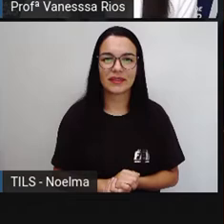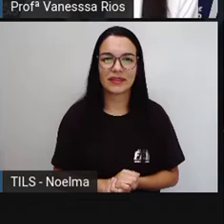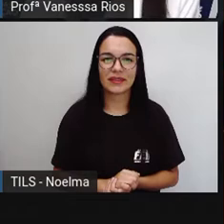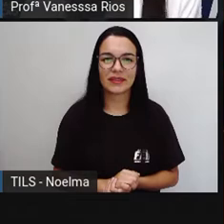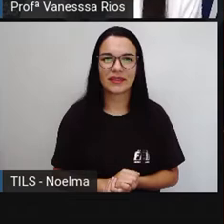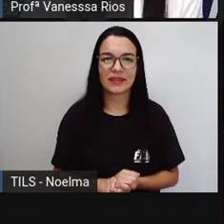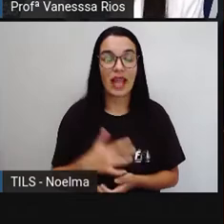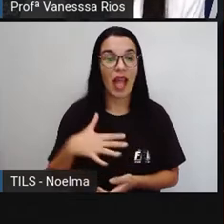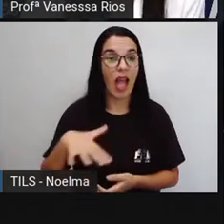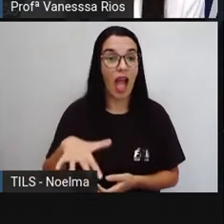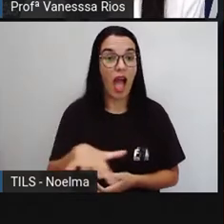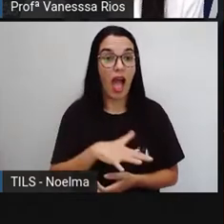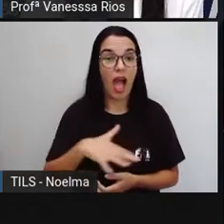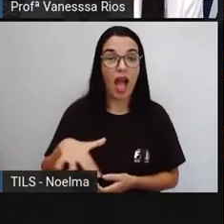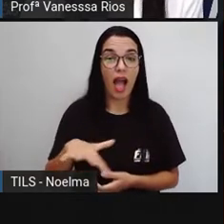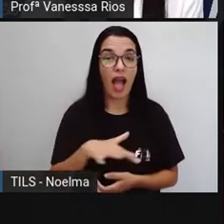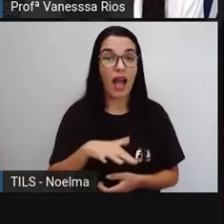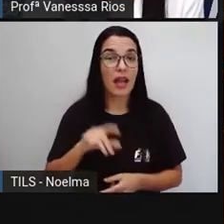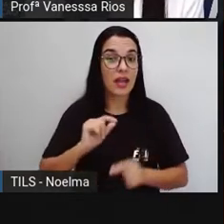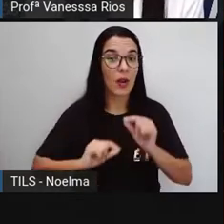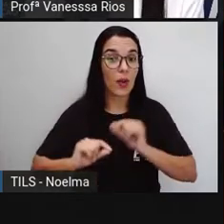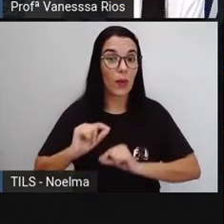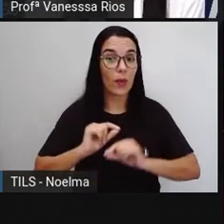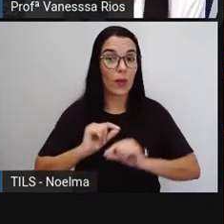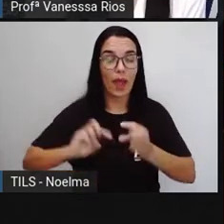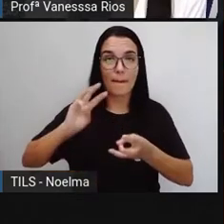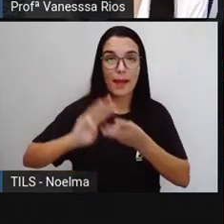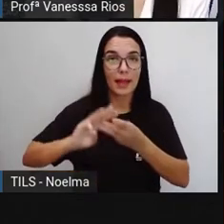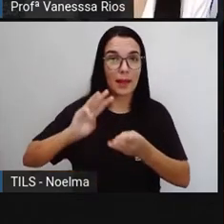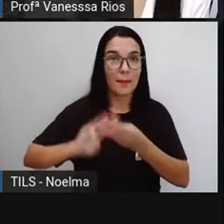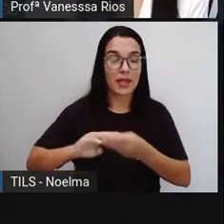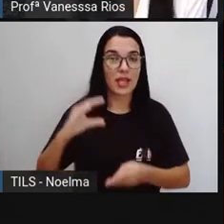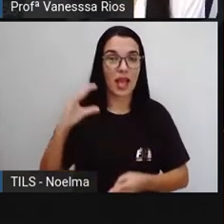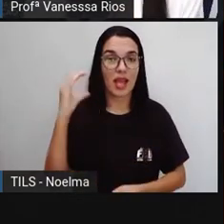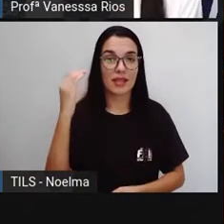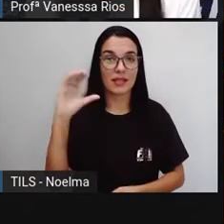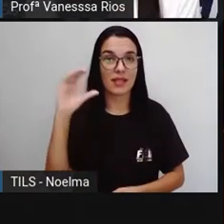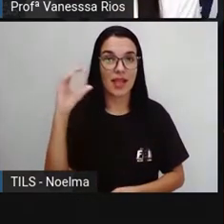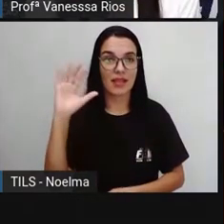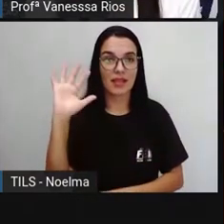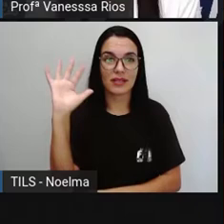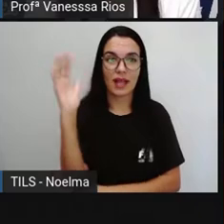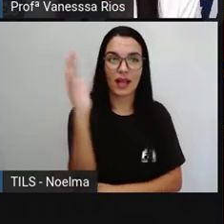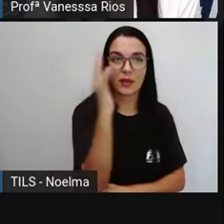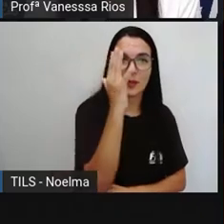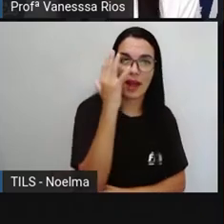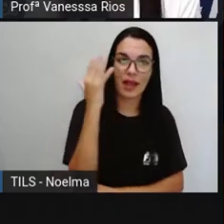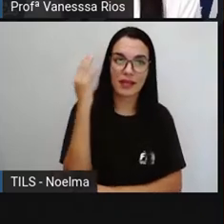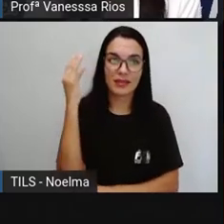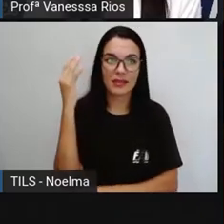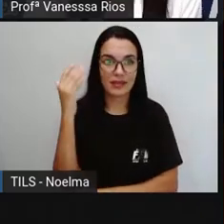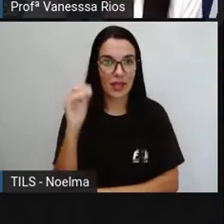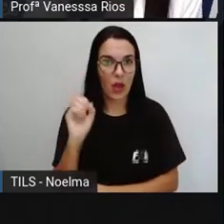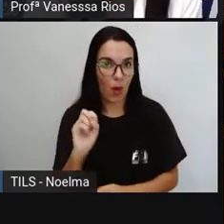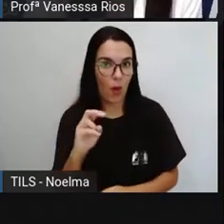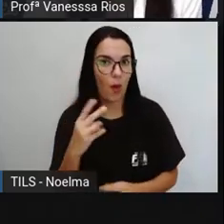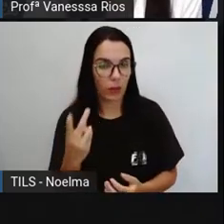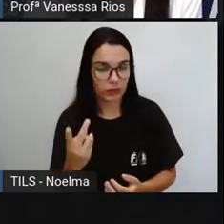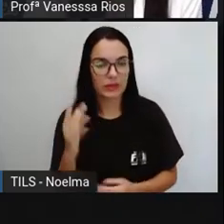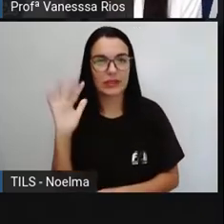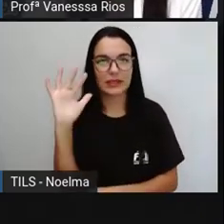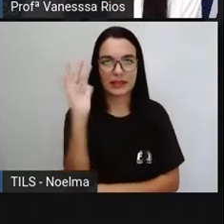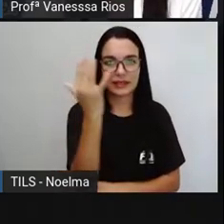Olhem só, turma, nossa aula agora é de Matemática e Ciências Naturais, né? Ou Ciências da